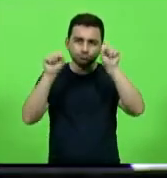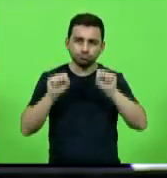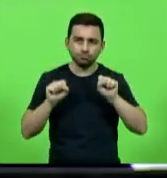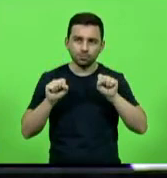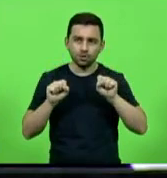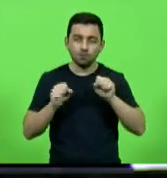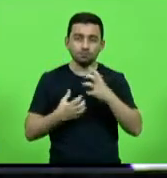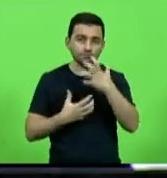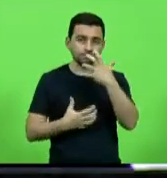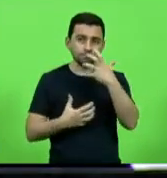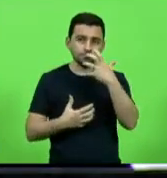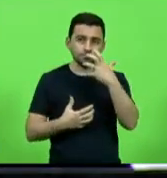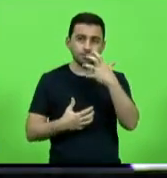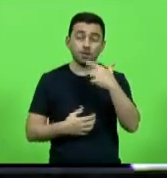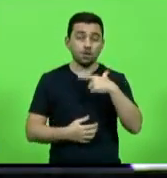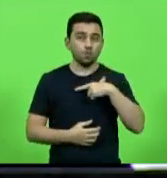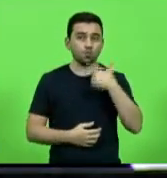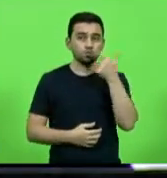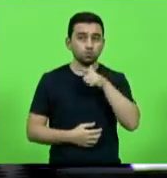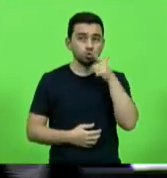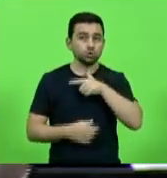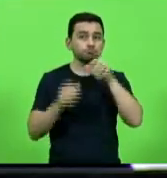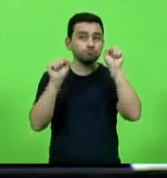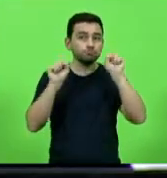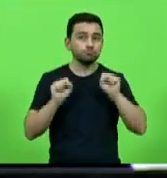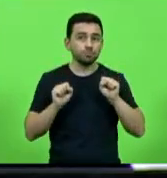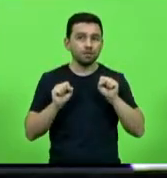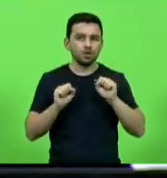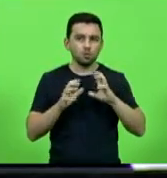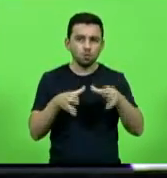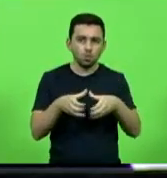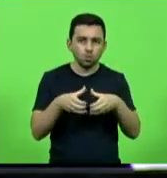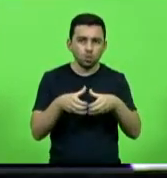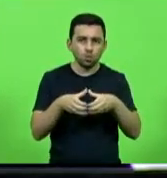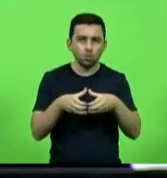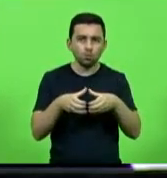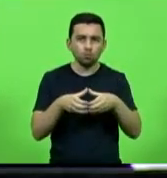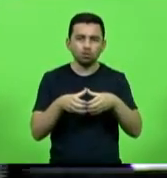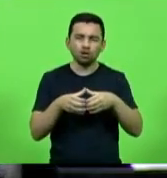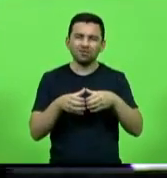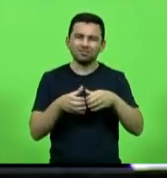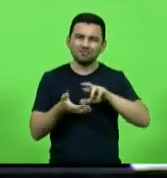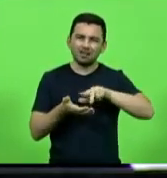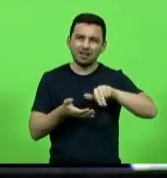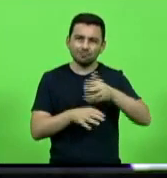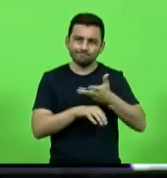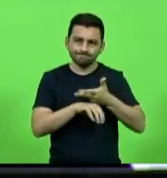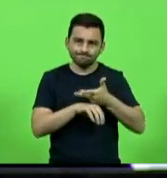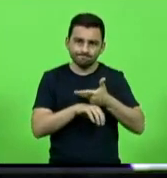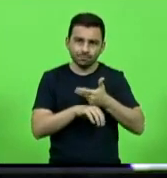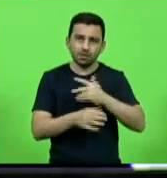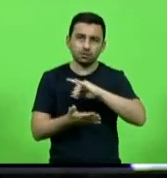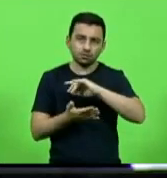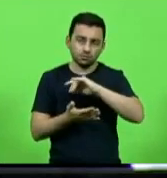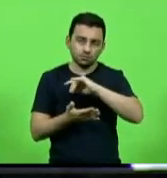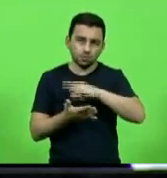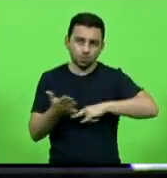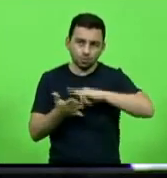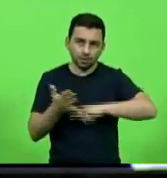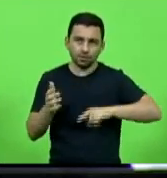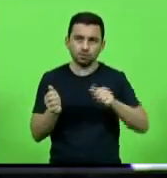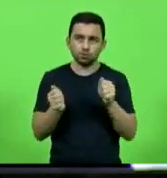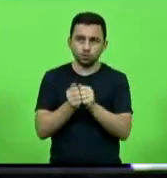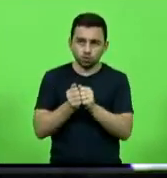respiradores eu pude fazer a oitiva de testemunhas diligências de documento e sobre a presidência do deputado Lima e com a